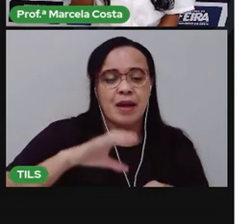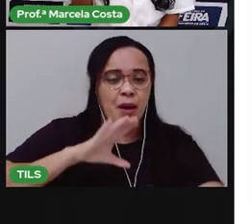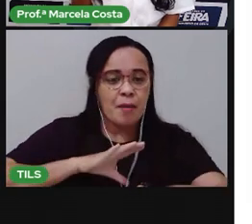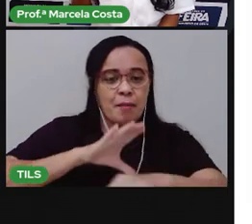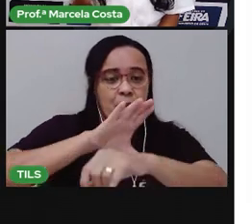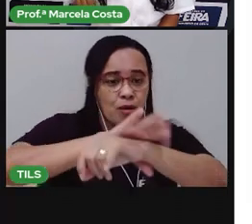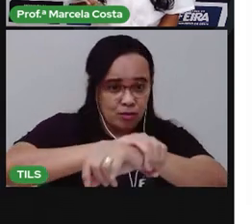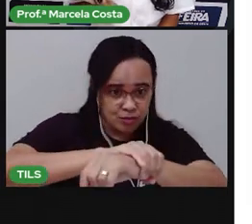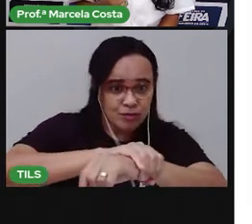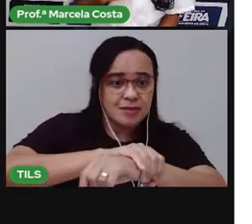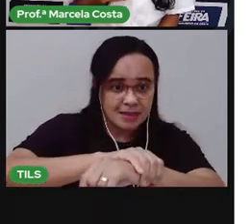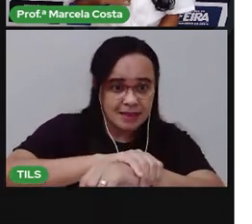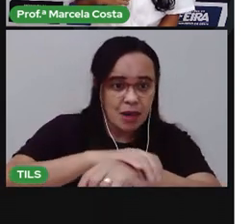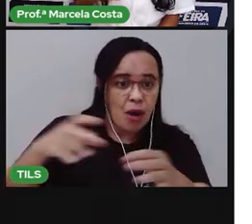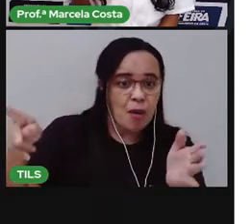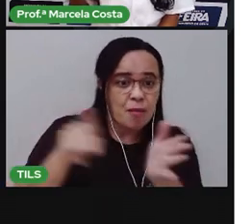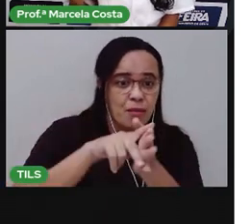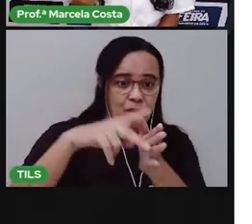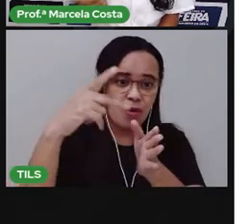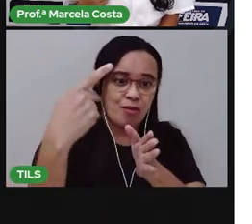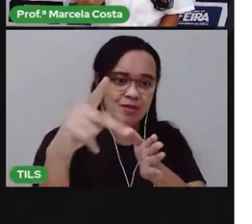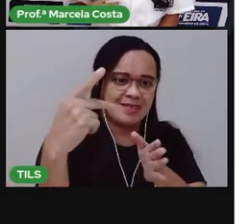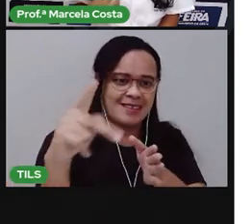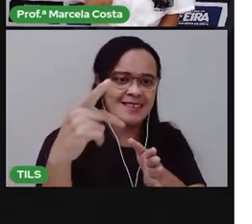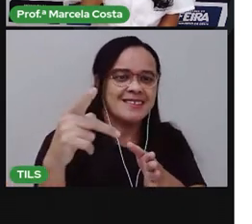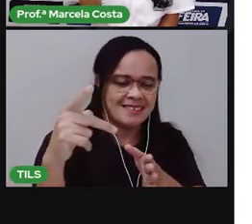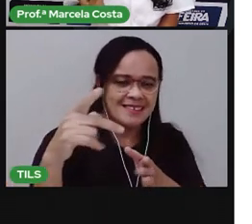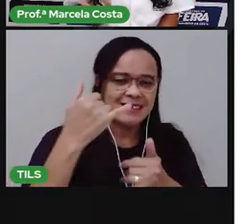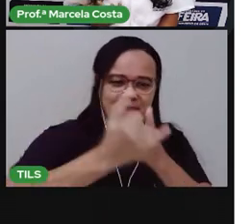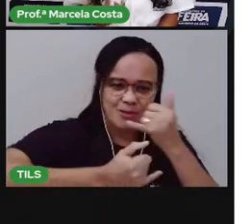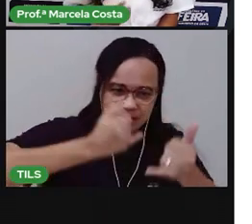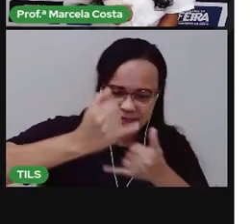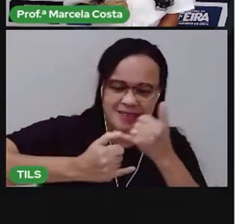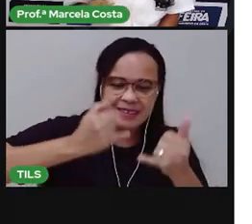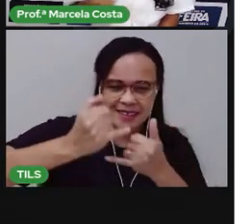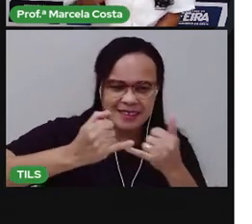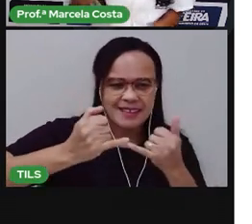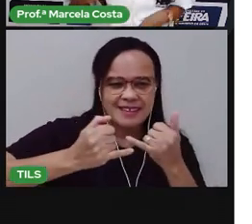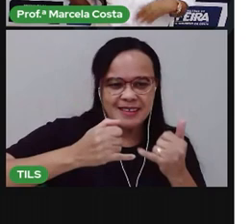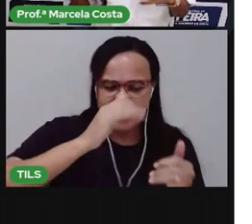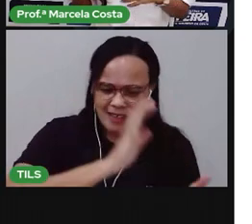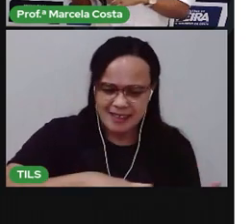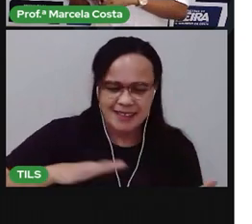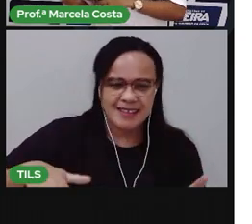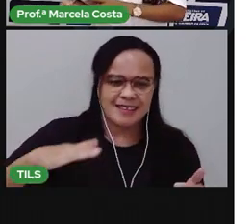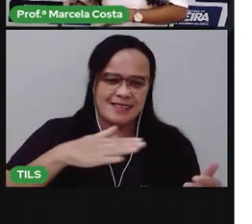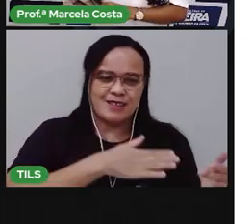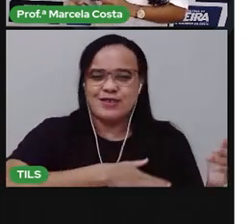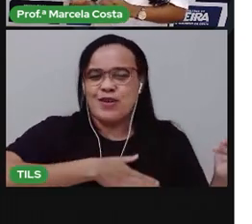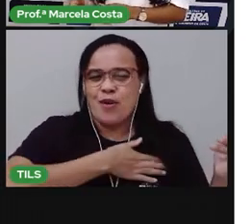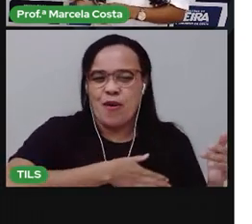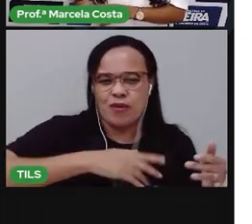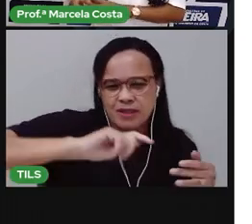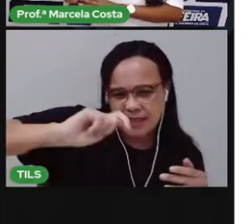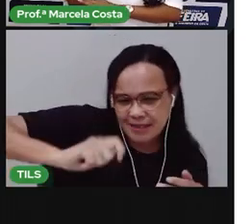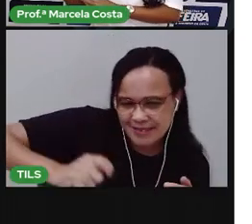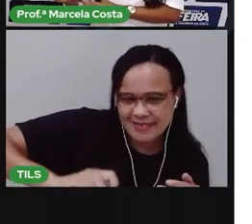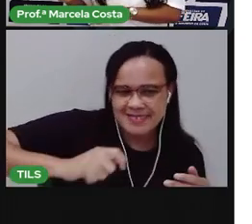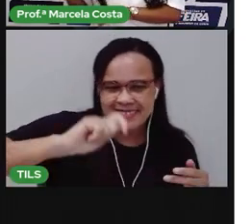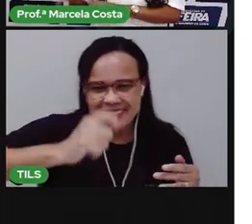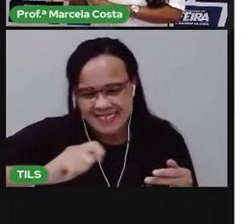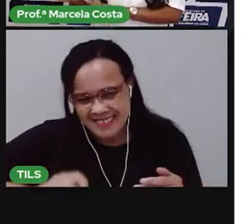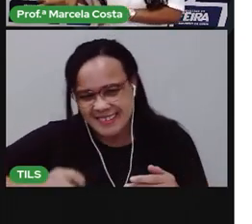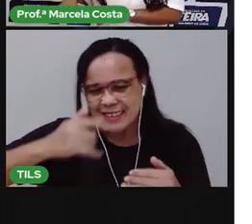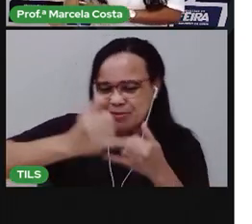Esse brinquedo, que geralmente as crianças gostam de estar com ele e se divertindo no